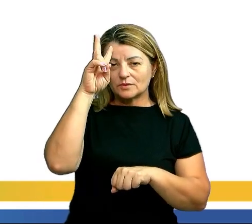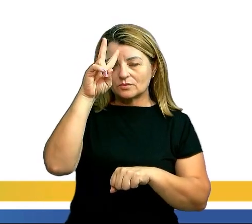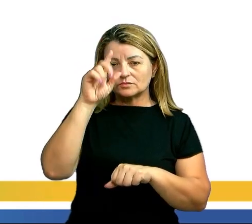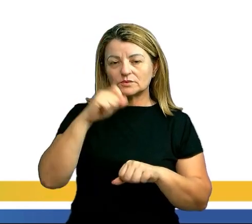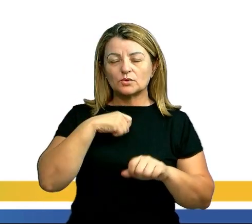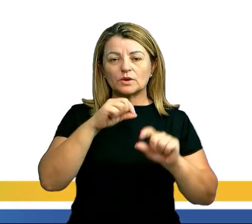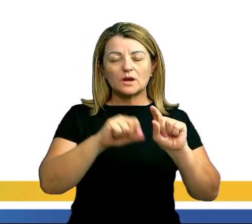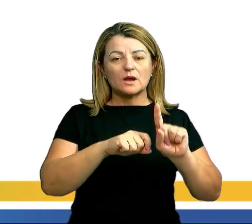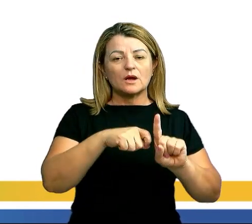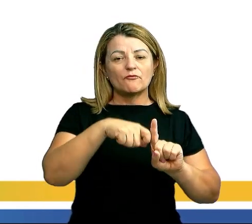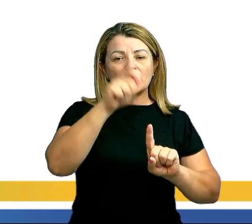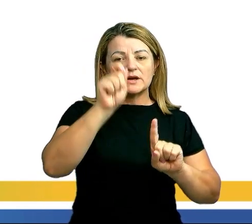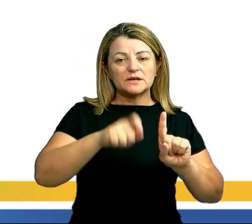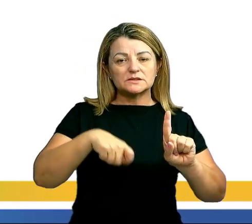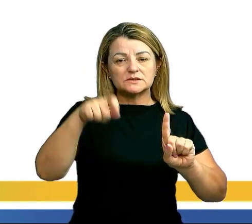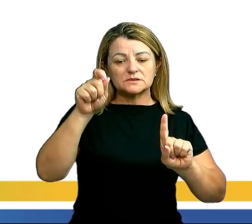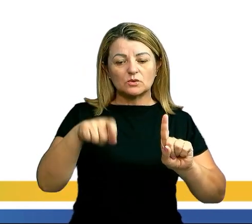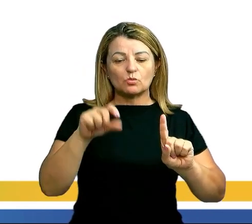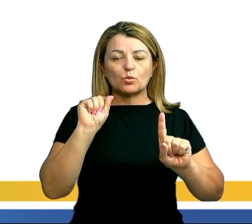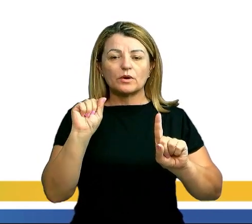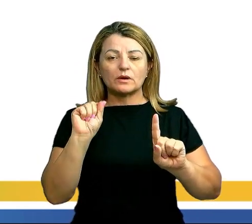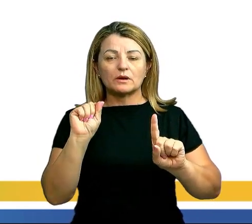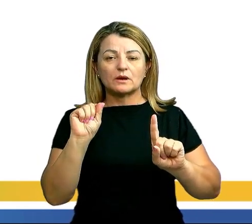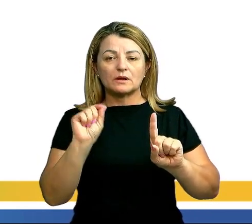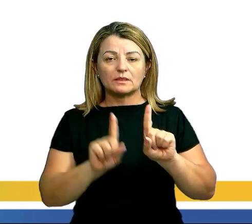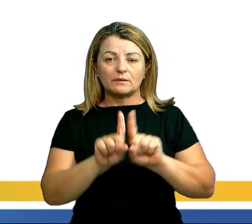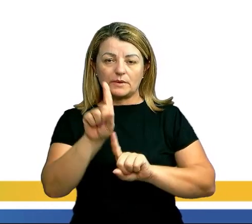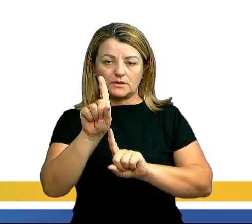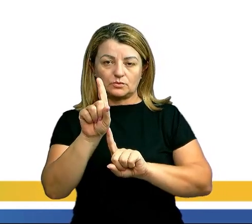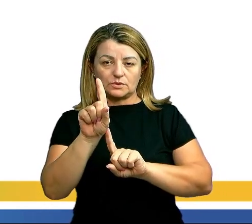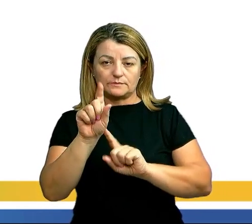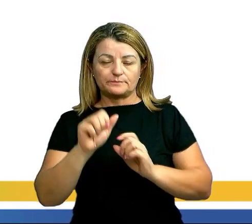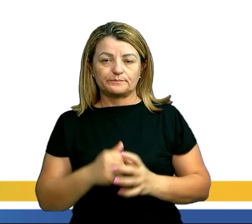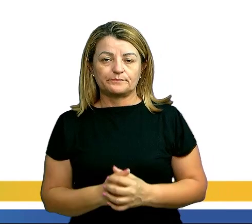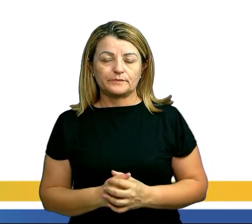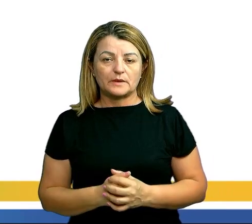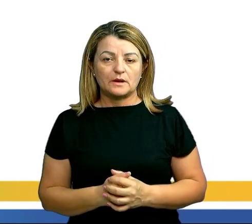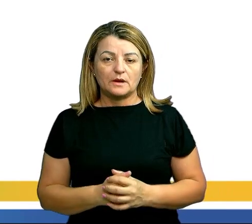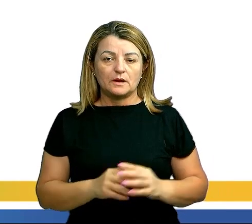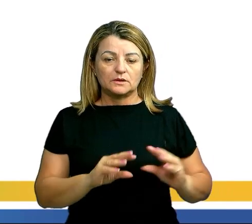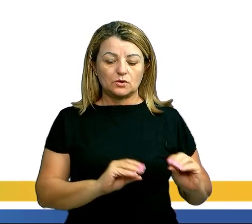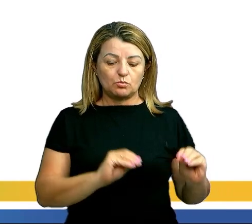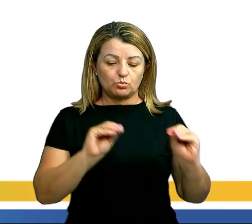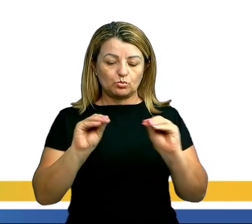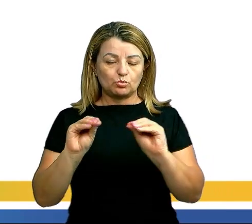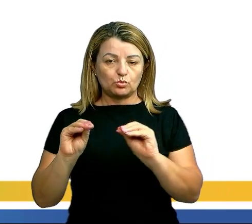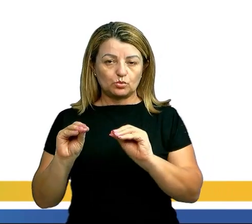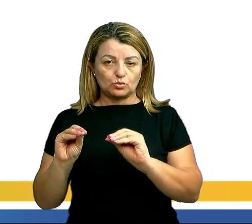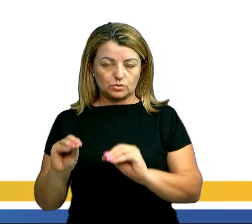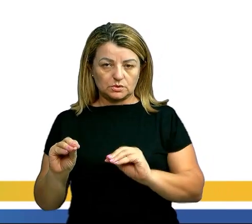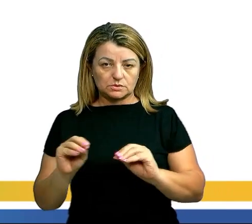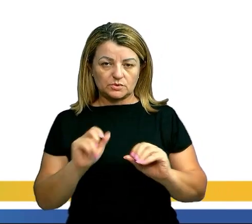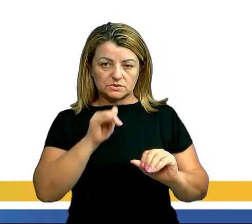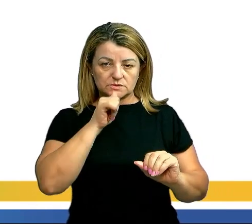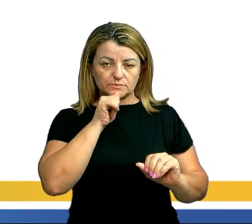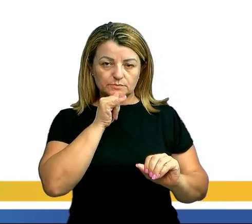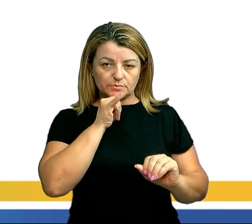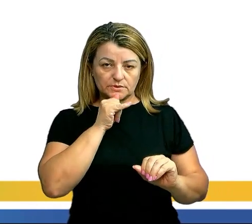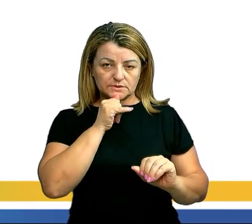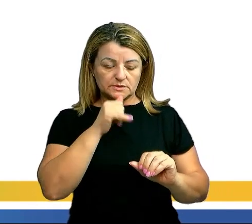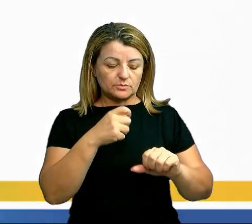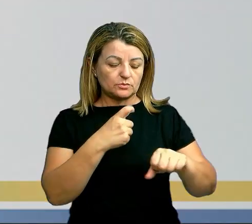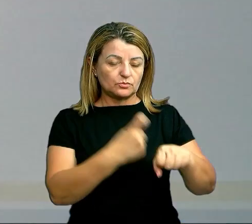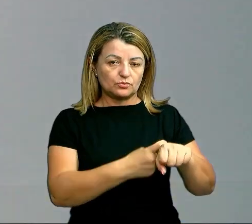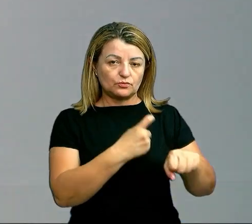variação de temperatura associada ao calor sensível. Já quando falamos na mudança de estado físico, associamos isso ao chamado